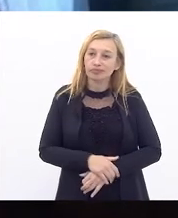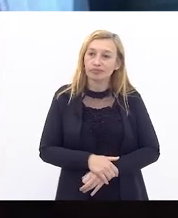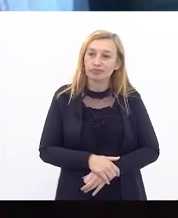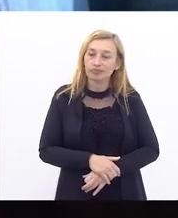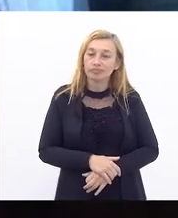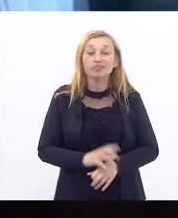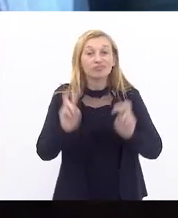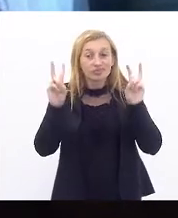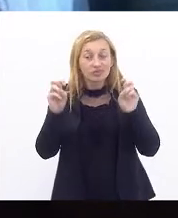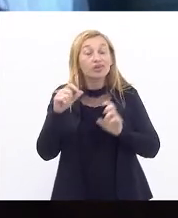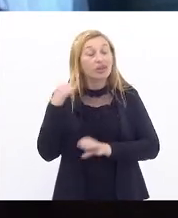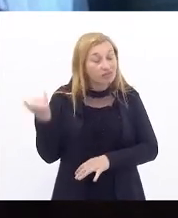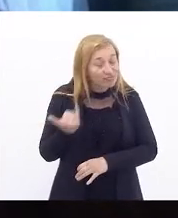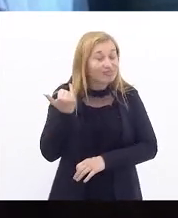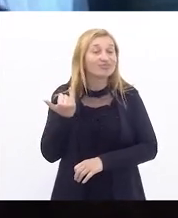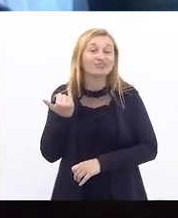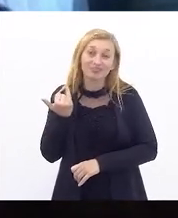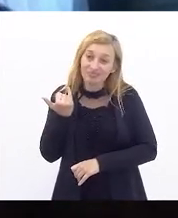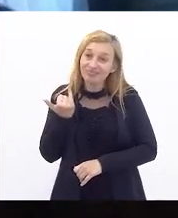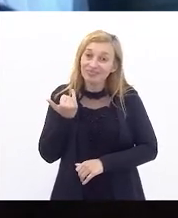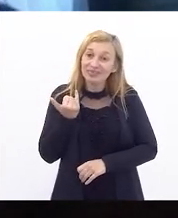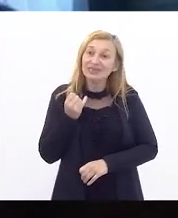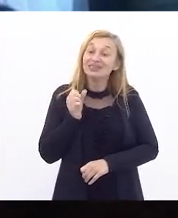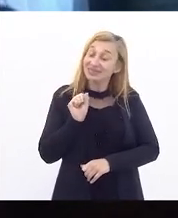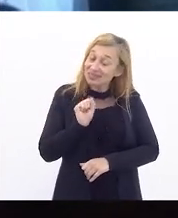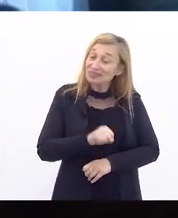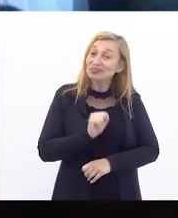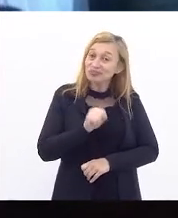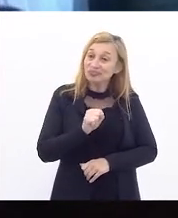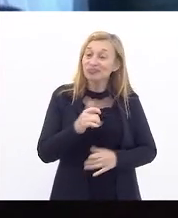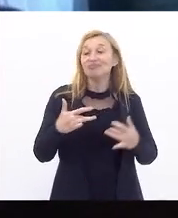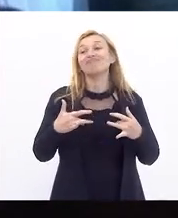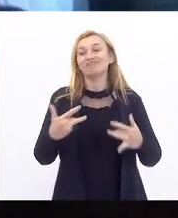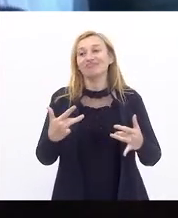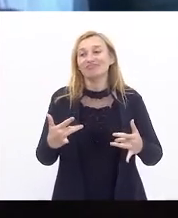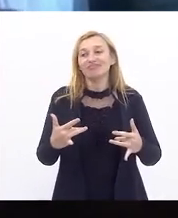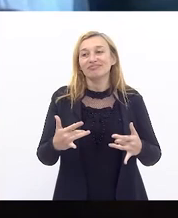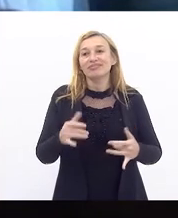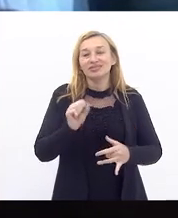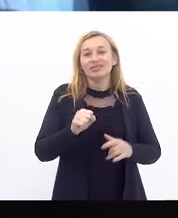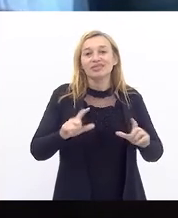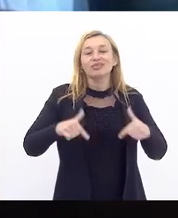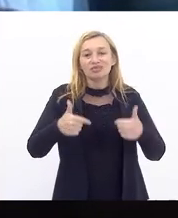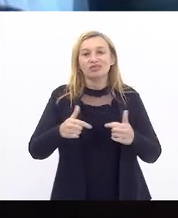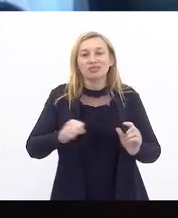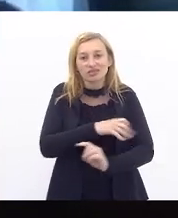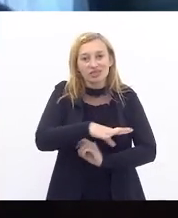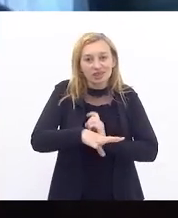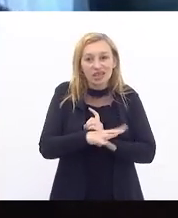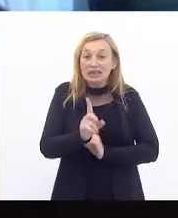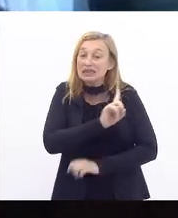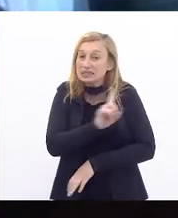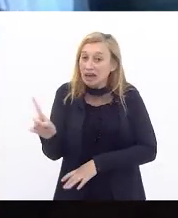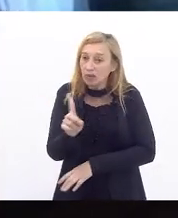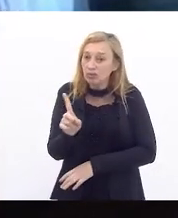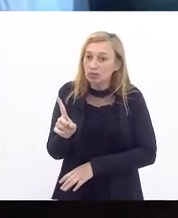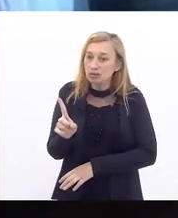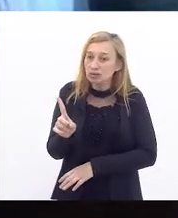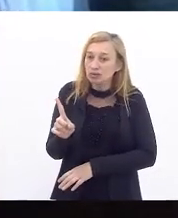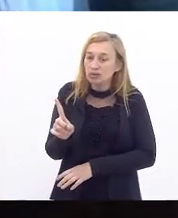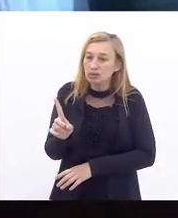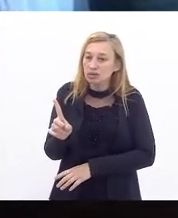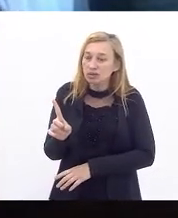matéria é muito positivo. Sim, a solidariedade e a ação social, e não a